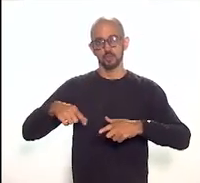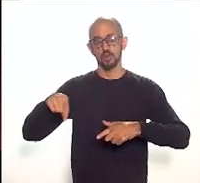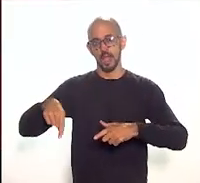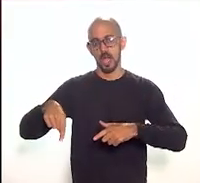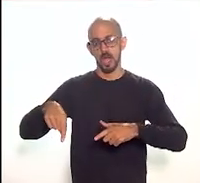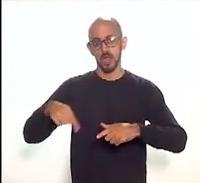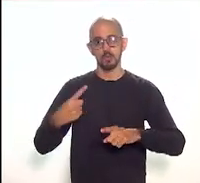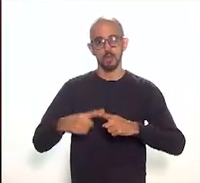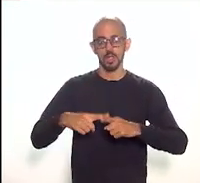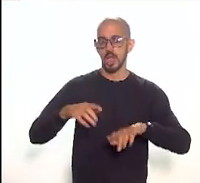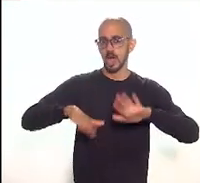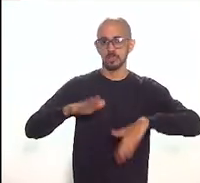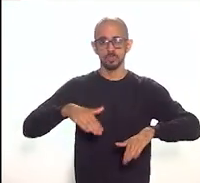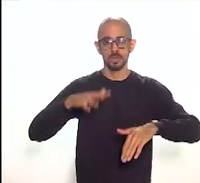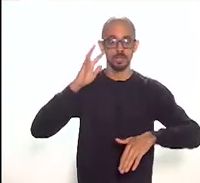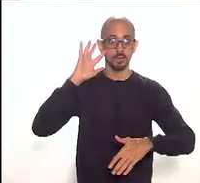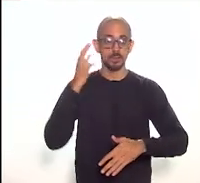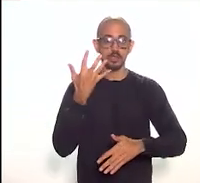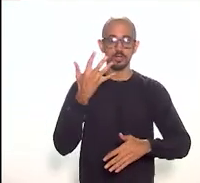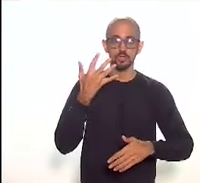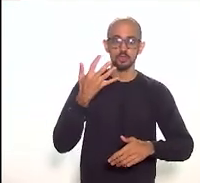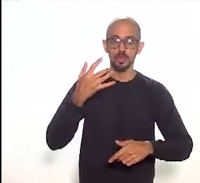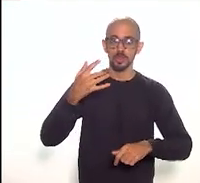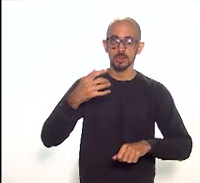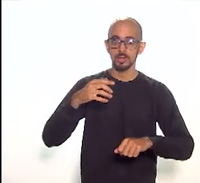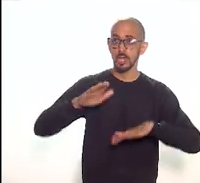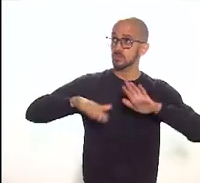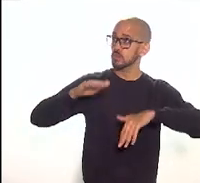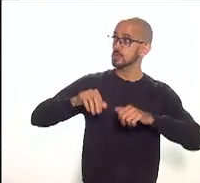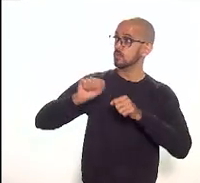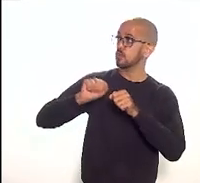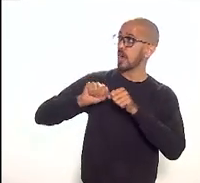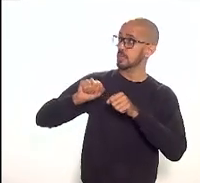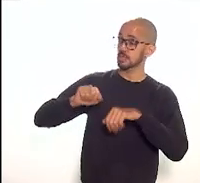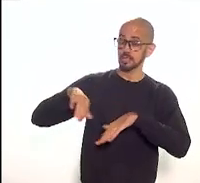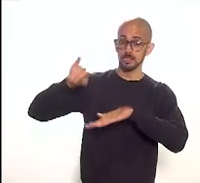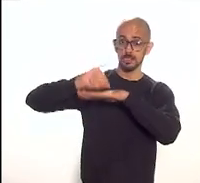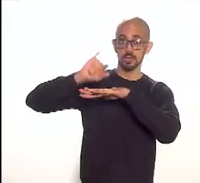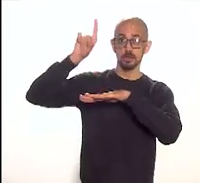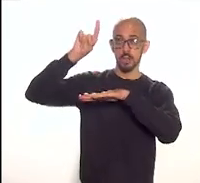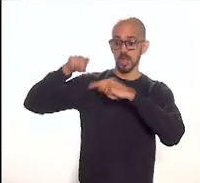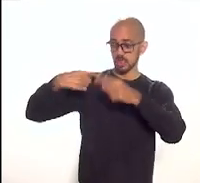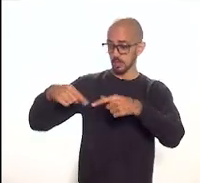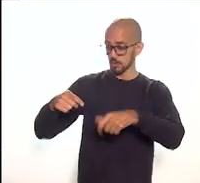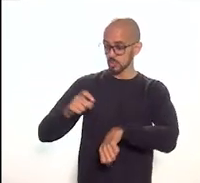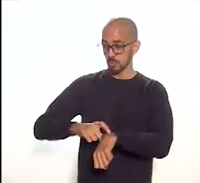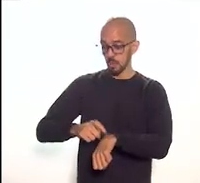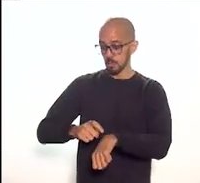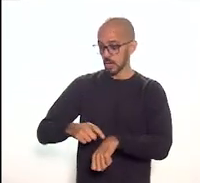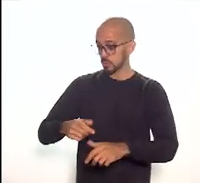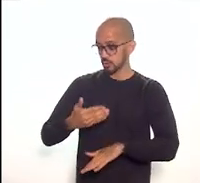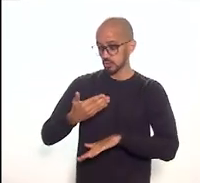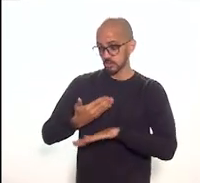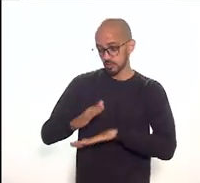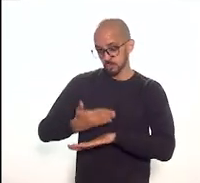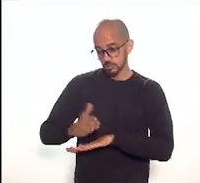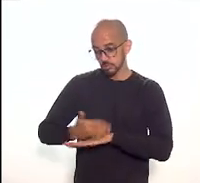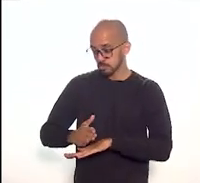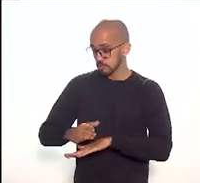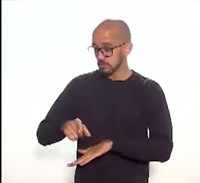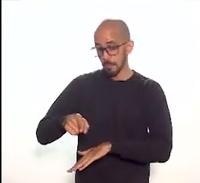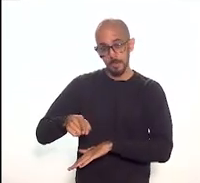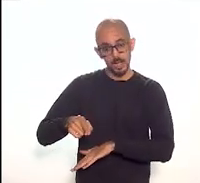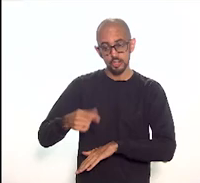vezes essas decisões vêm de cima para baixo e quando chega na área executora você não tem recursos você não enfim